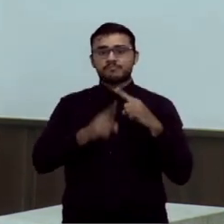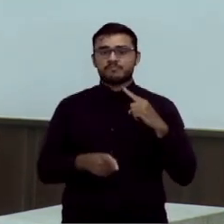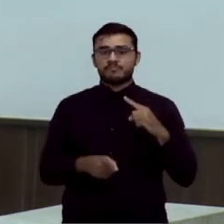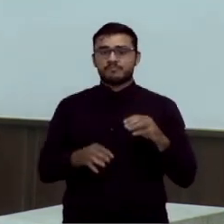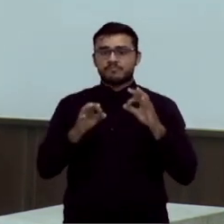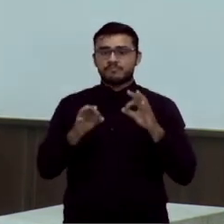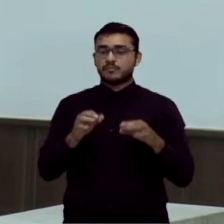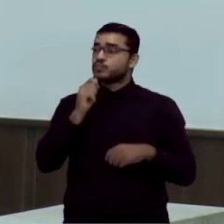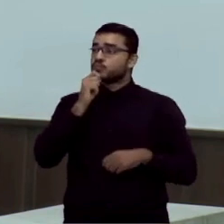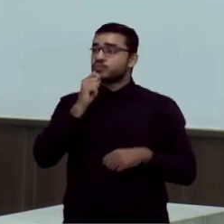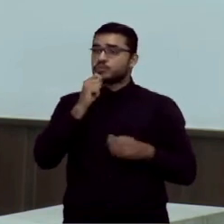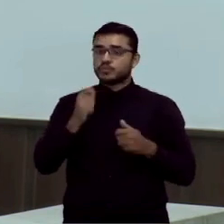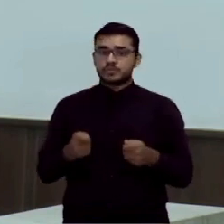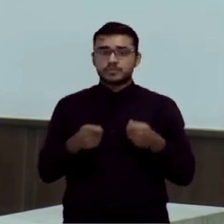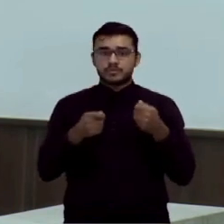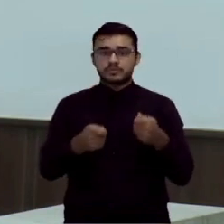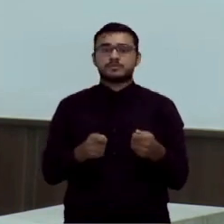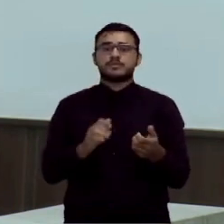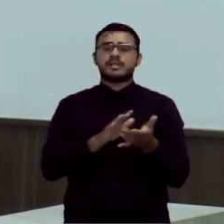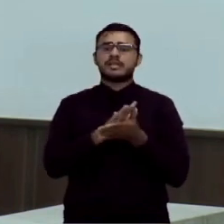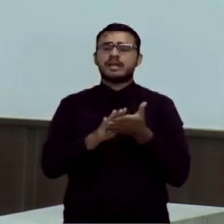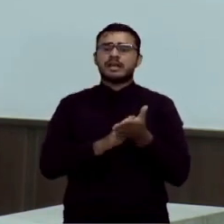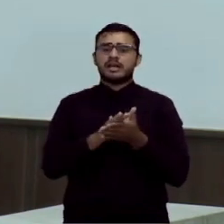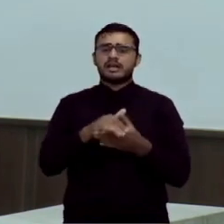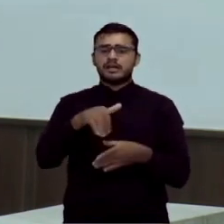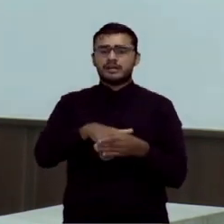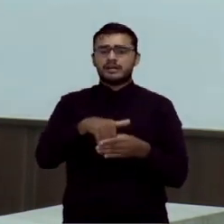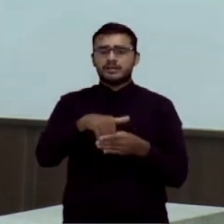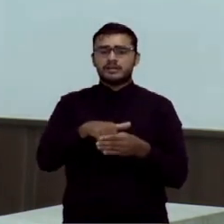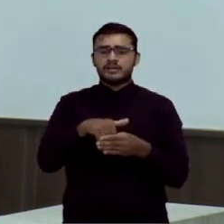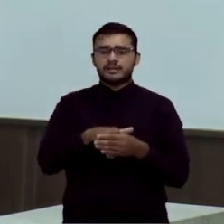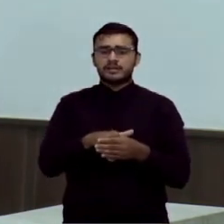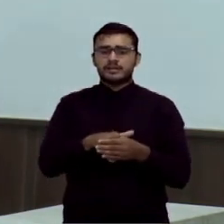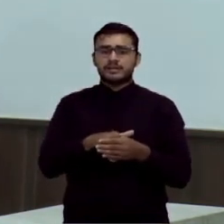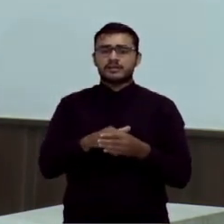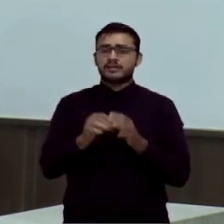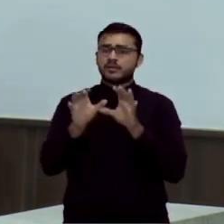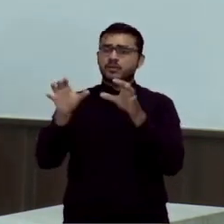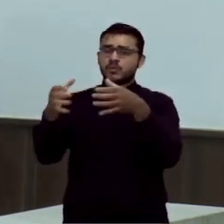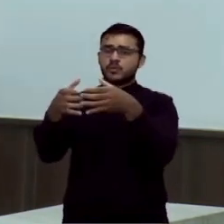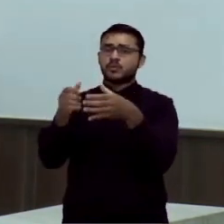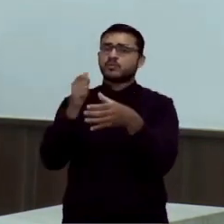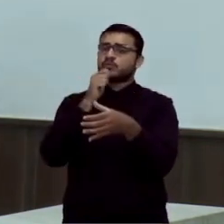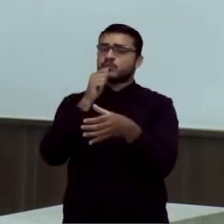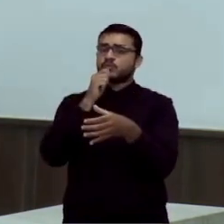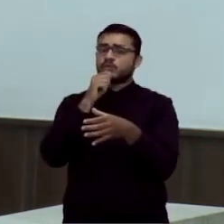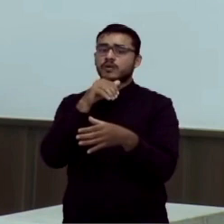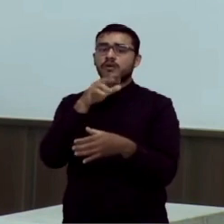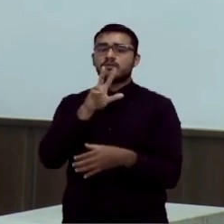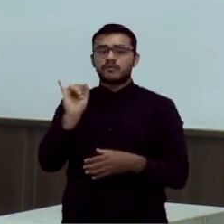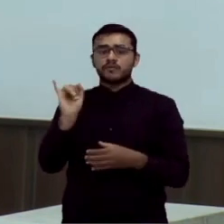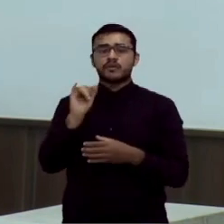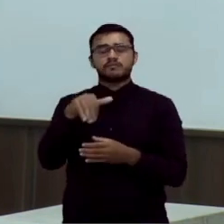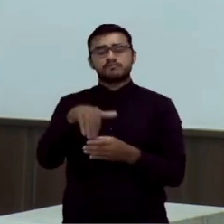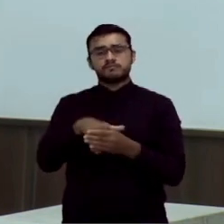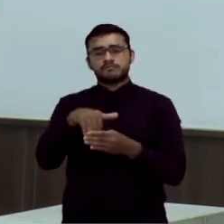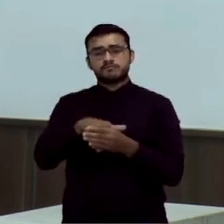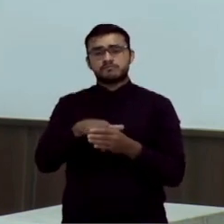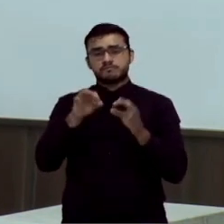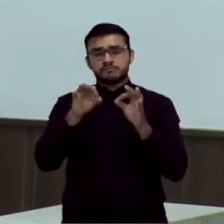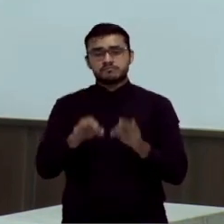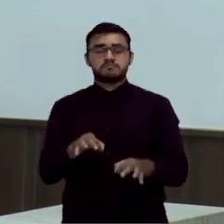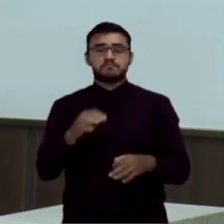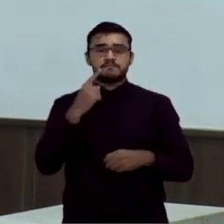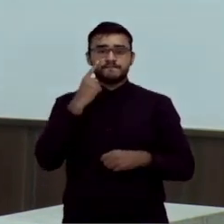apreciados aqui pela Câmara. Ainda está lá na comissão para ser apreciado o